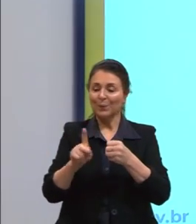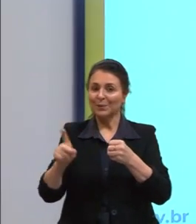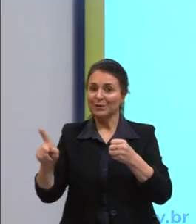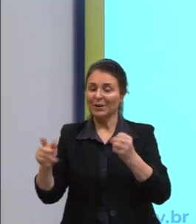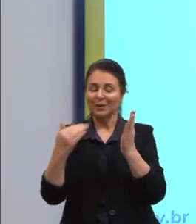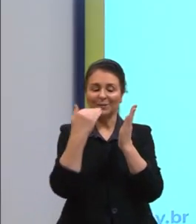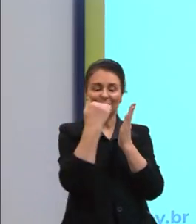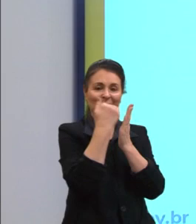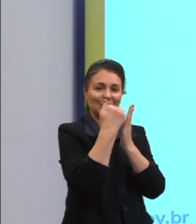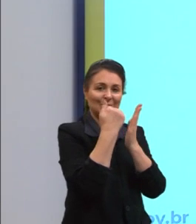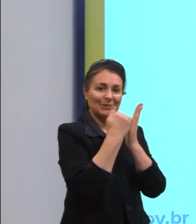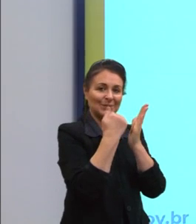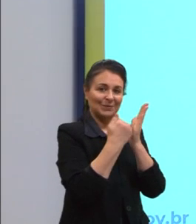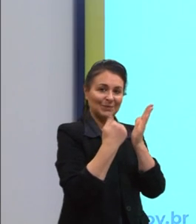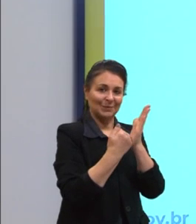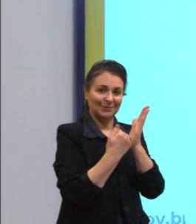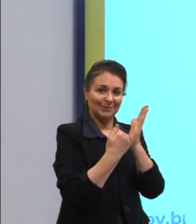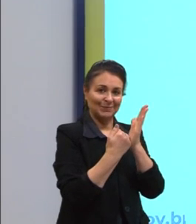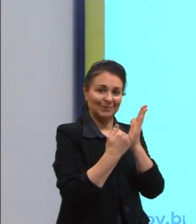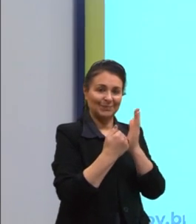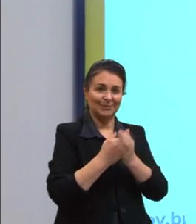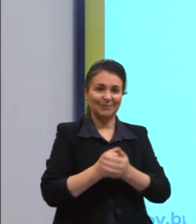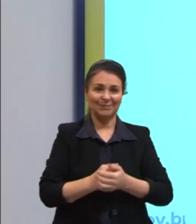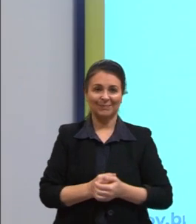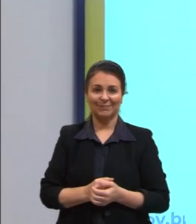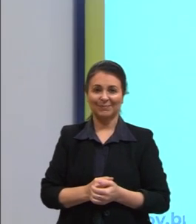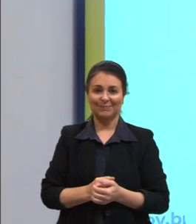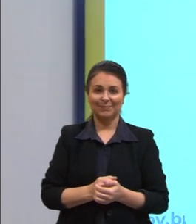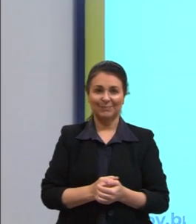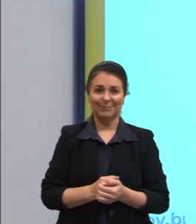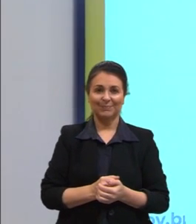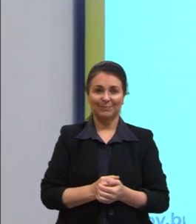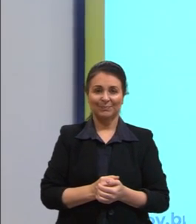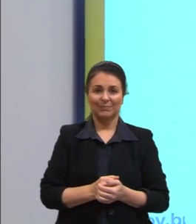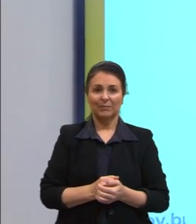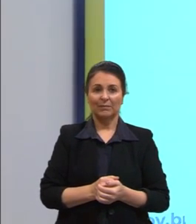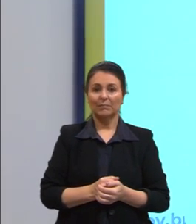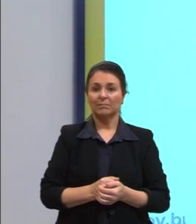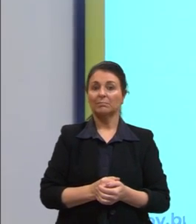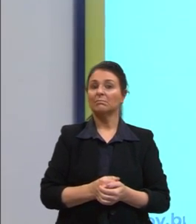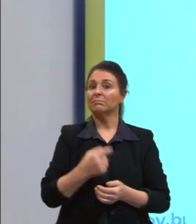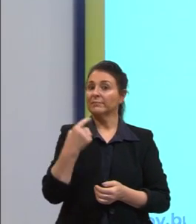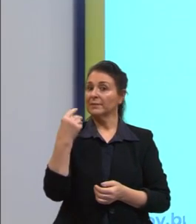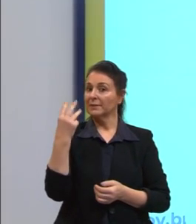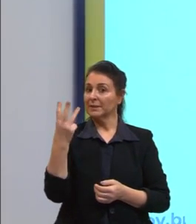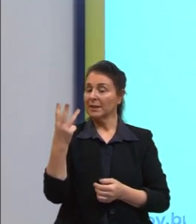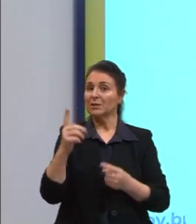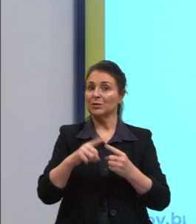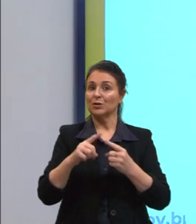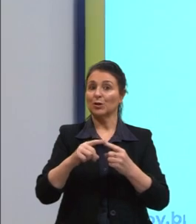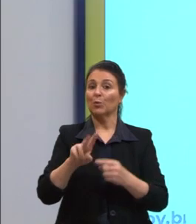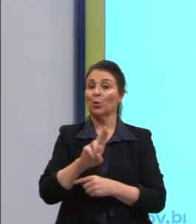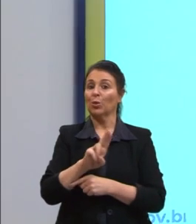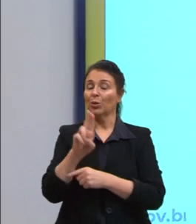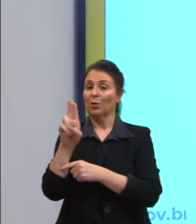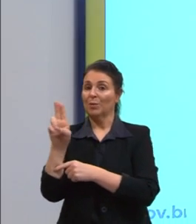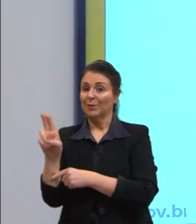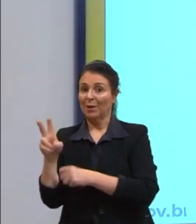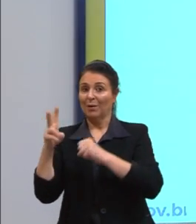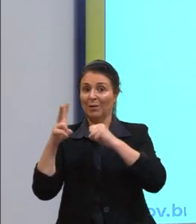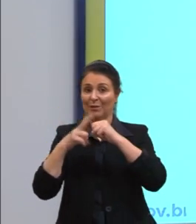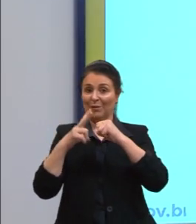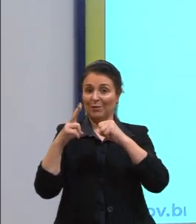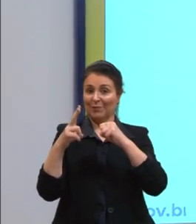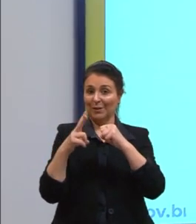classificar esses três predicados. Tem três tipos. Predicado nominal, predicado verbal e